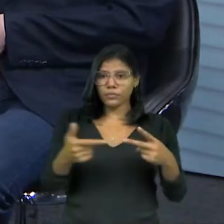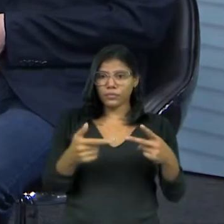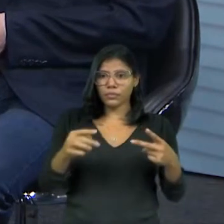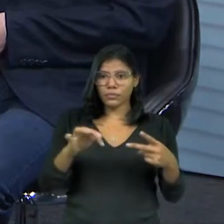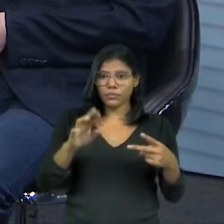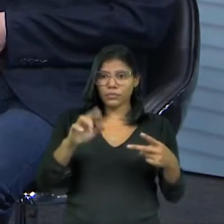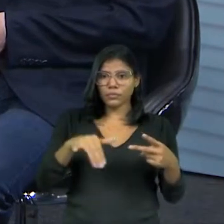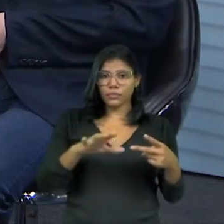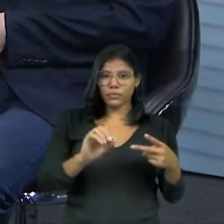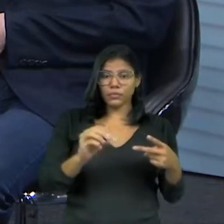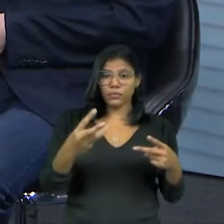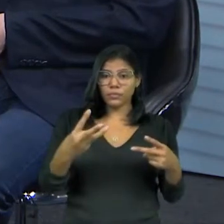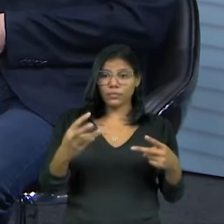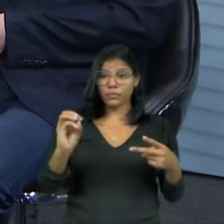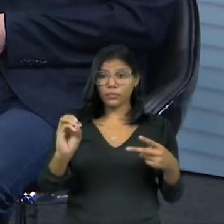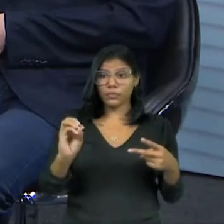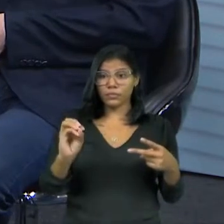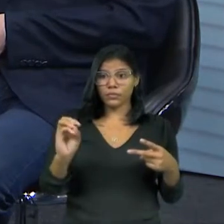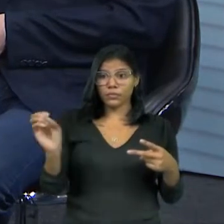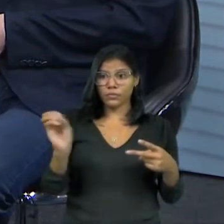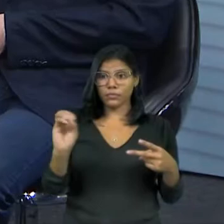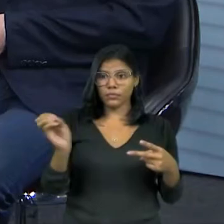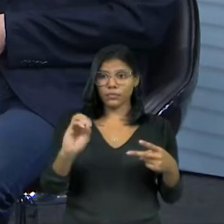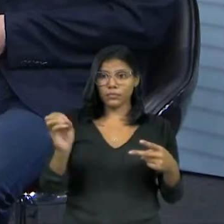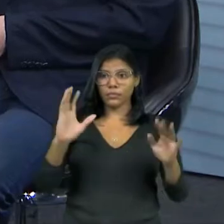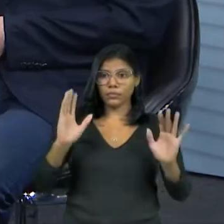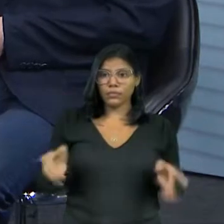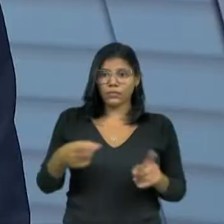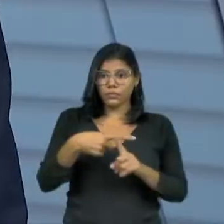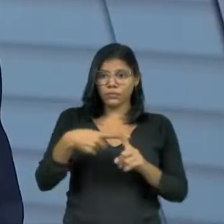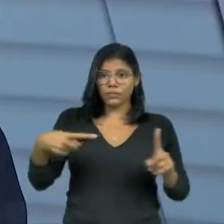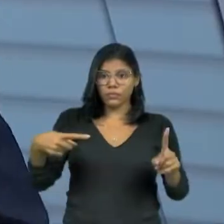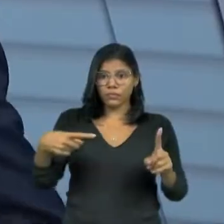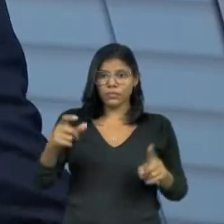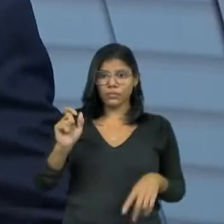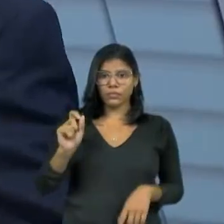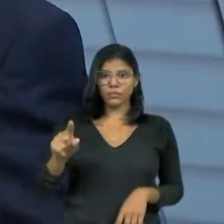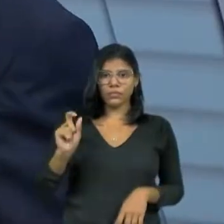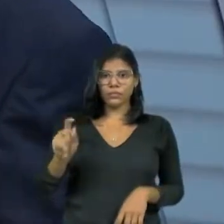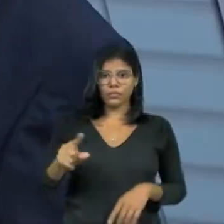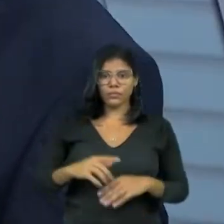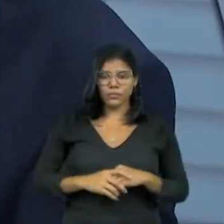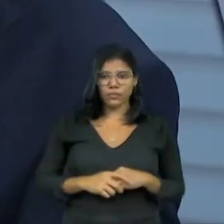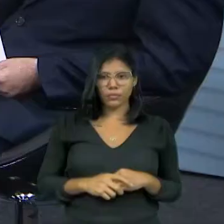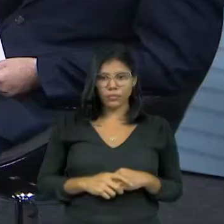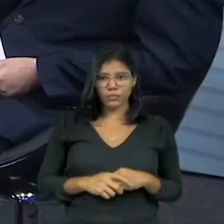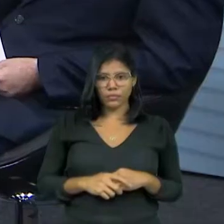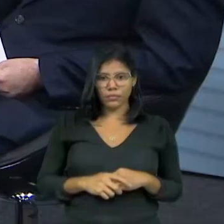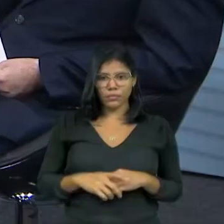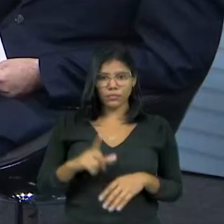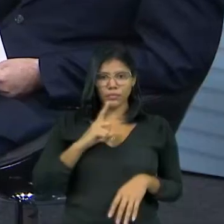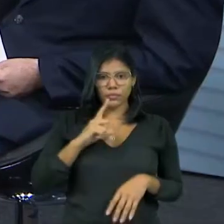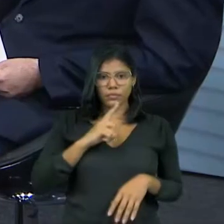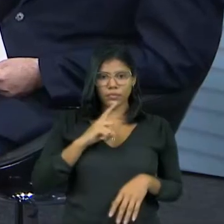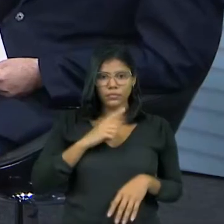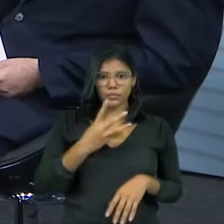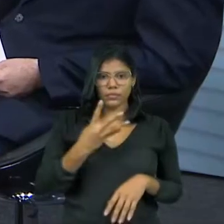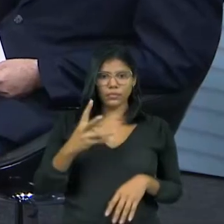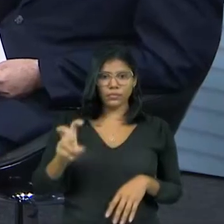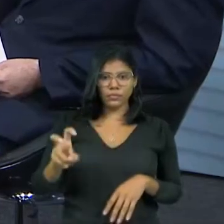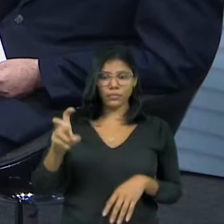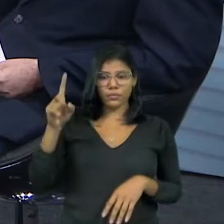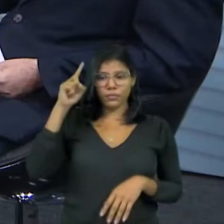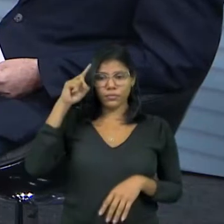rápido. É muito rápido. Nós estamos aqui já na metade do mês de agosto, setembro, dia 2 de outubro é eleição. Nós temos aí, em média, 45 dias.